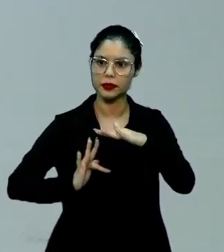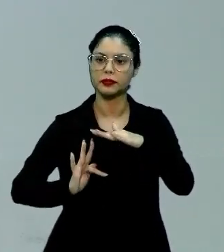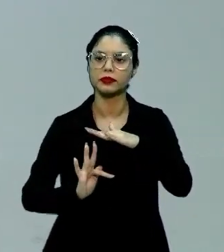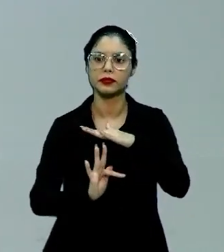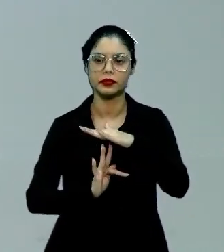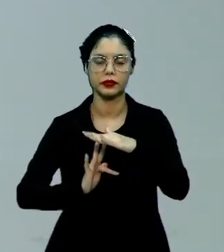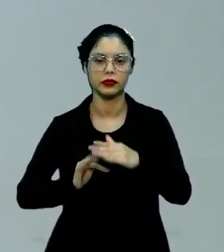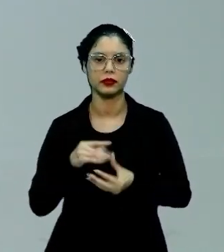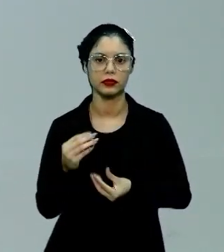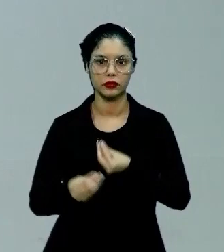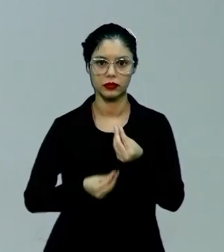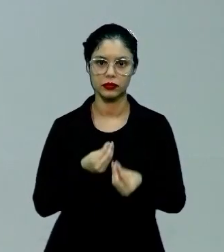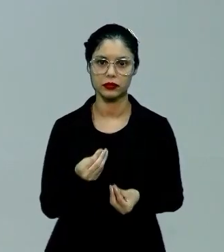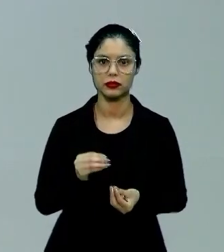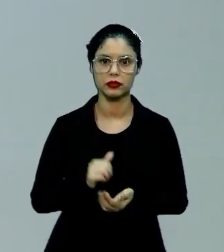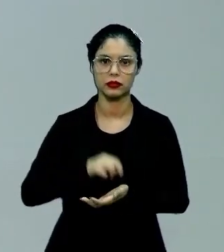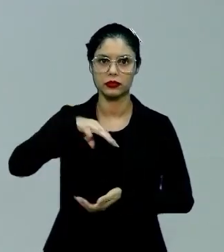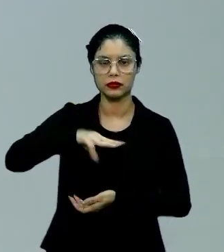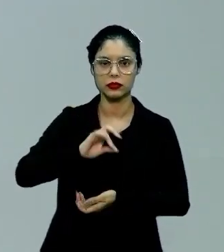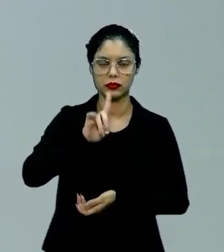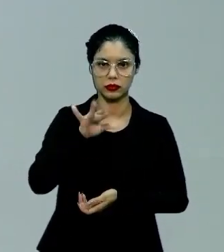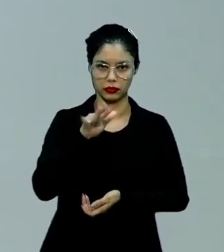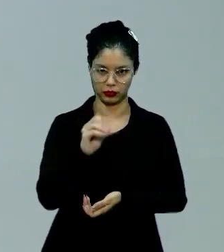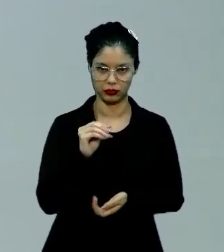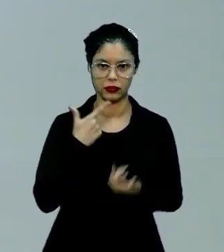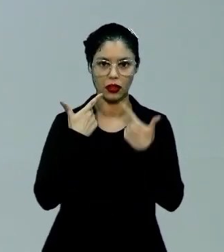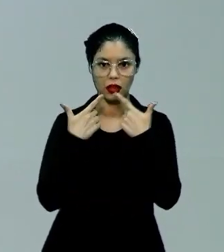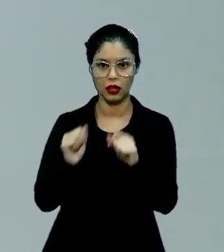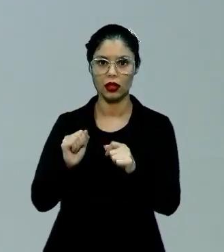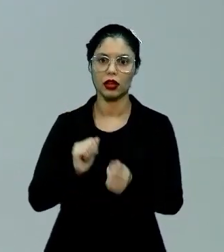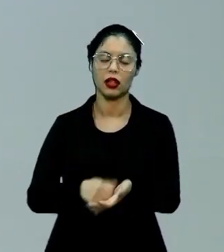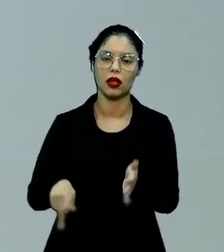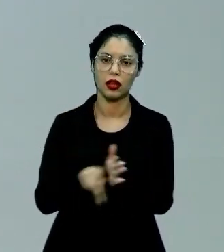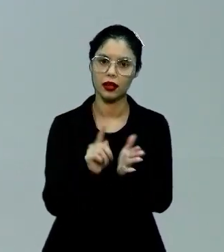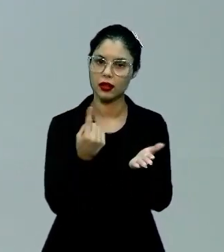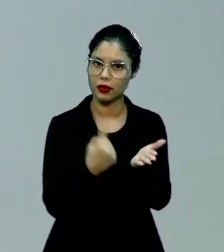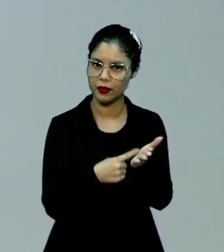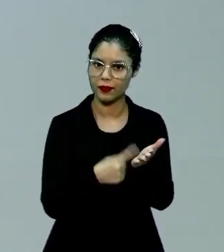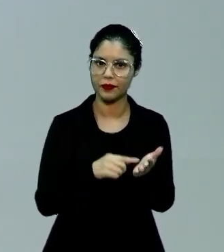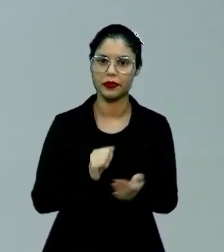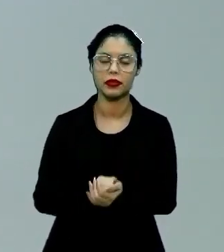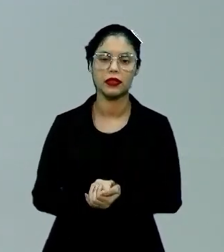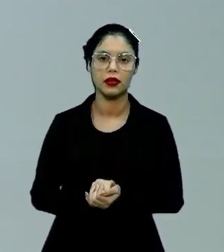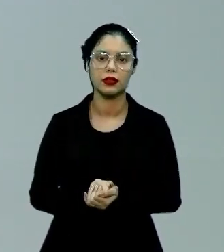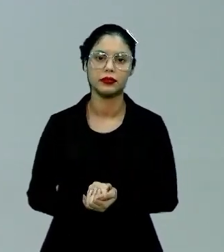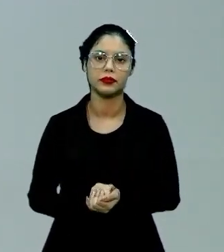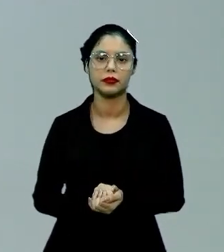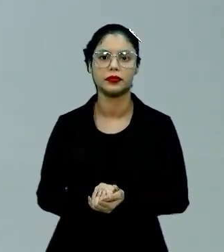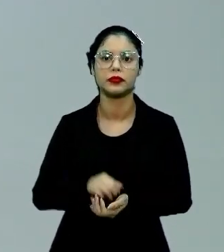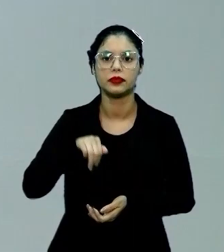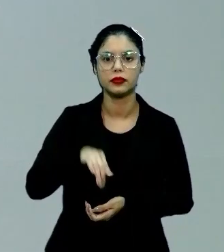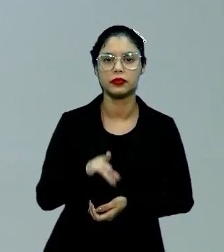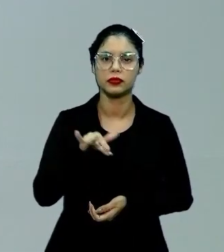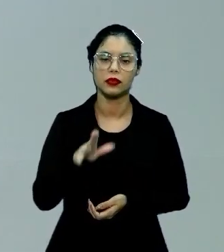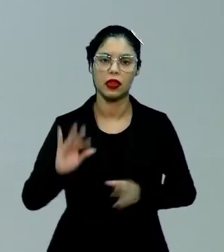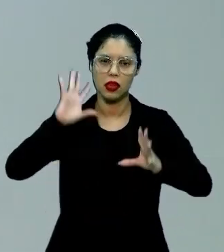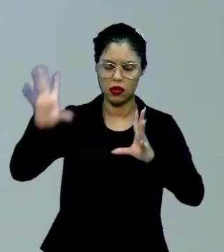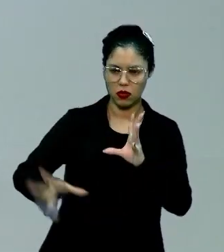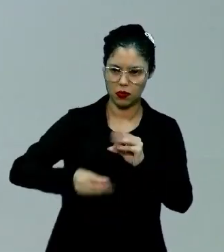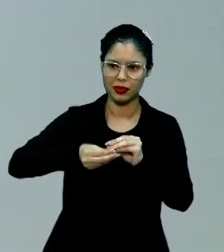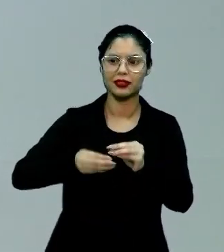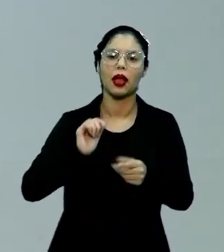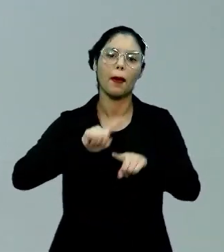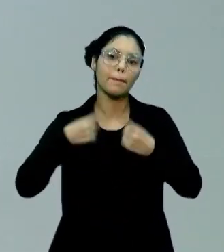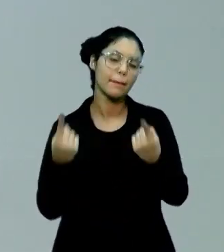temos nomes como o Machado de Assis, que tem uma linguagem que é considerada por muitas, assim, medianamente complexa,